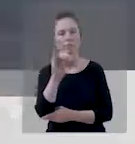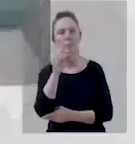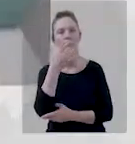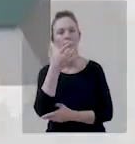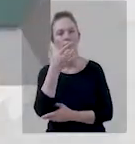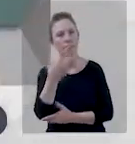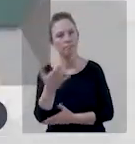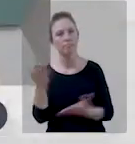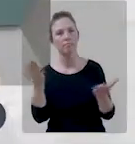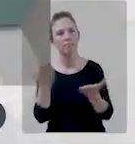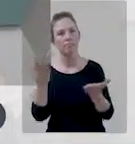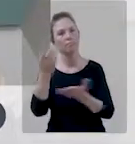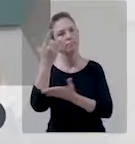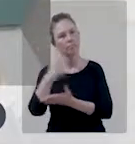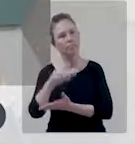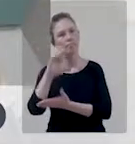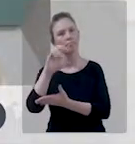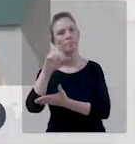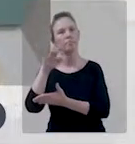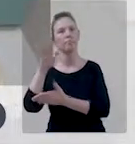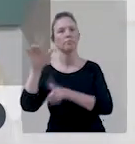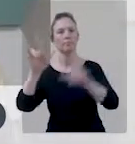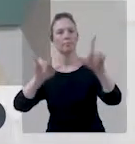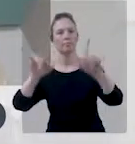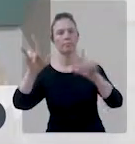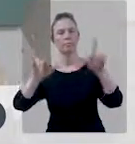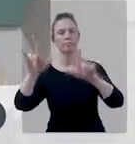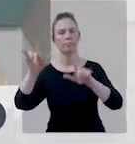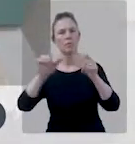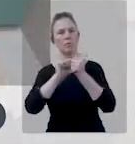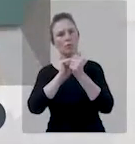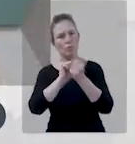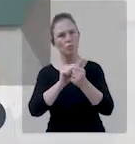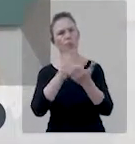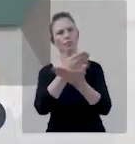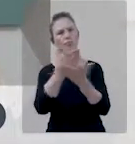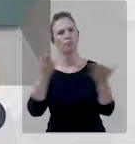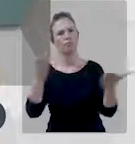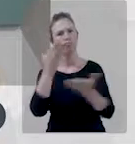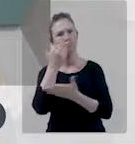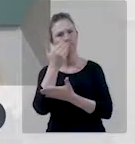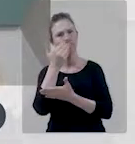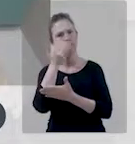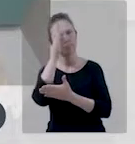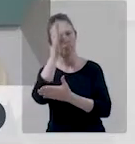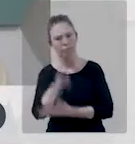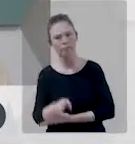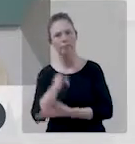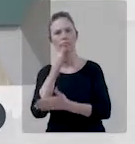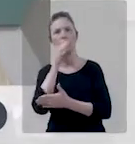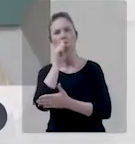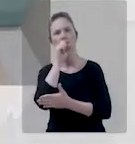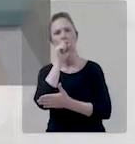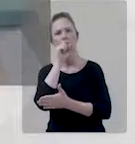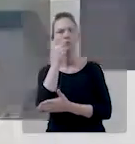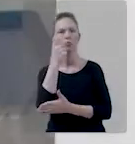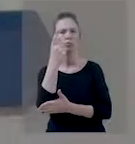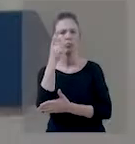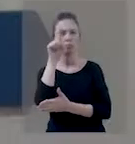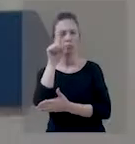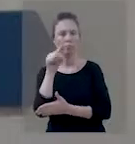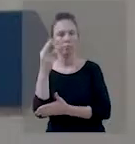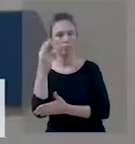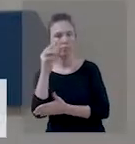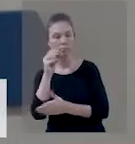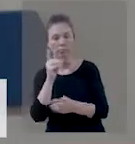Olá, muito boa tarde! Está no ar o CPT na TV. Com muita alegria, a gente vem mais uma vez almoçar com você. Afinal de contas, todo sábado, meio de 30,